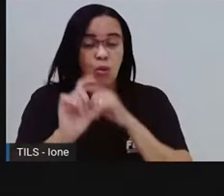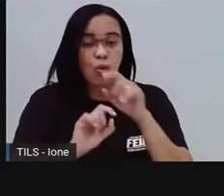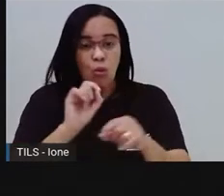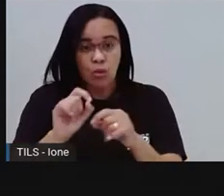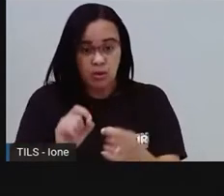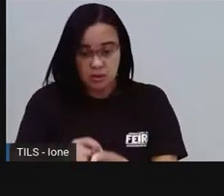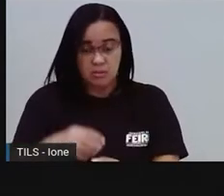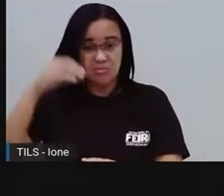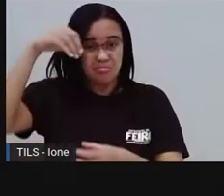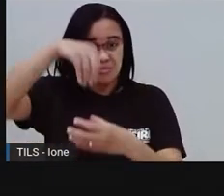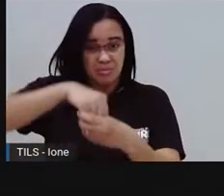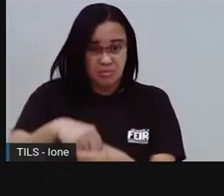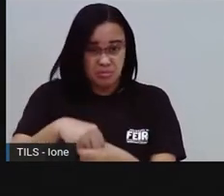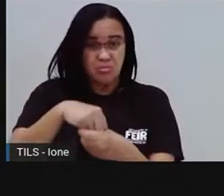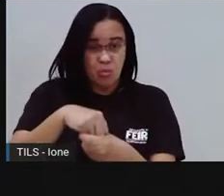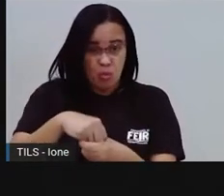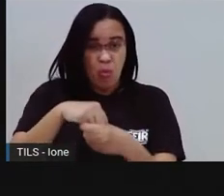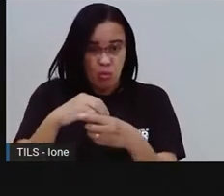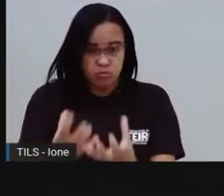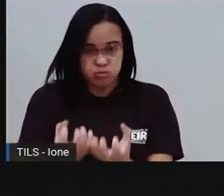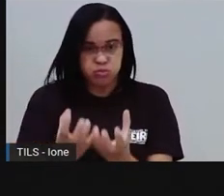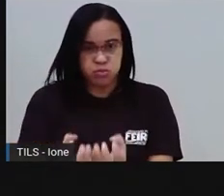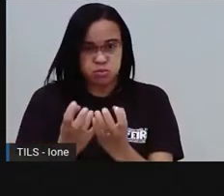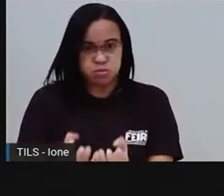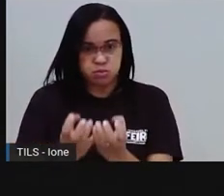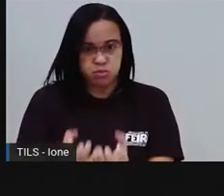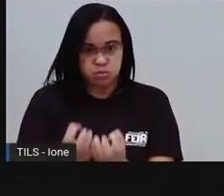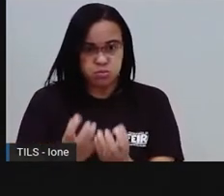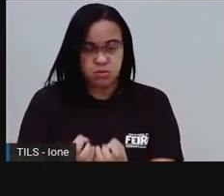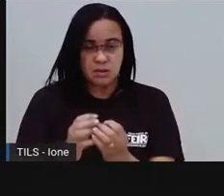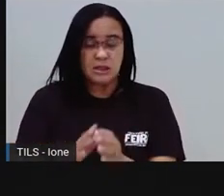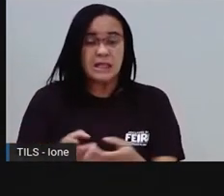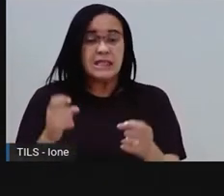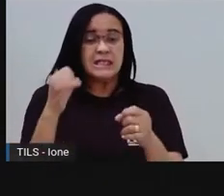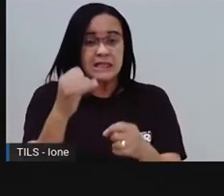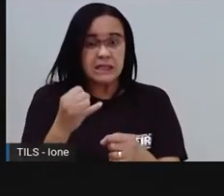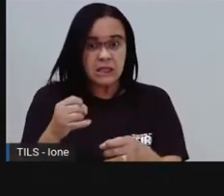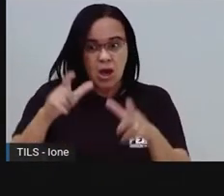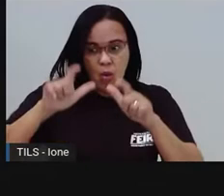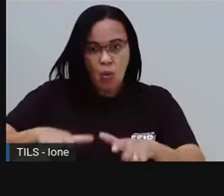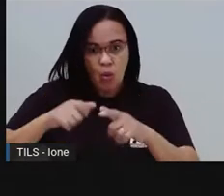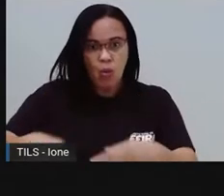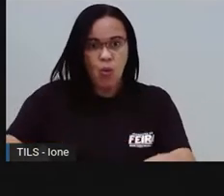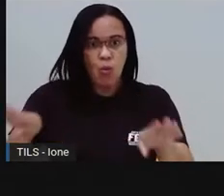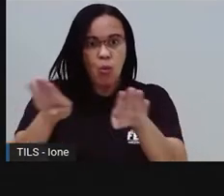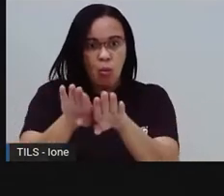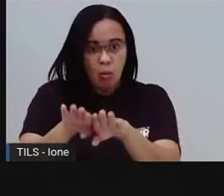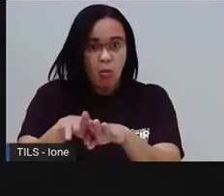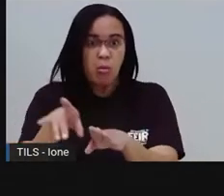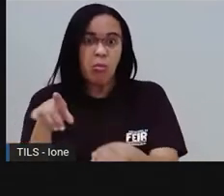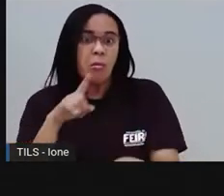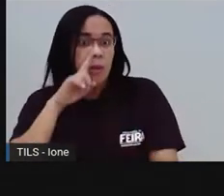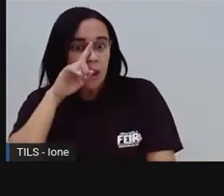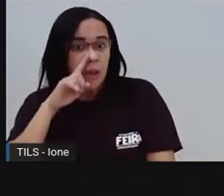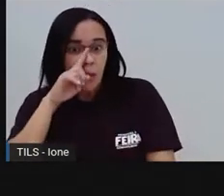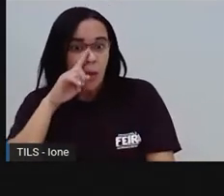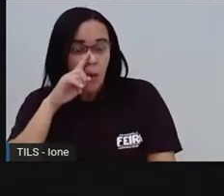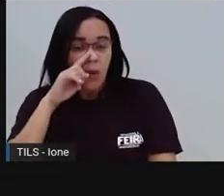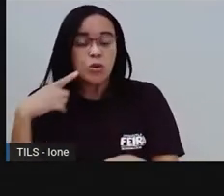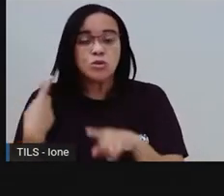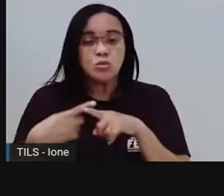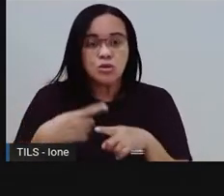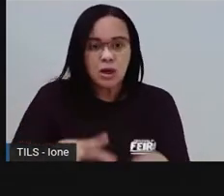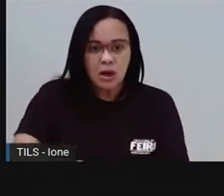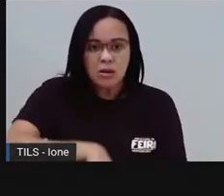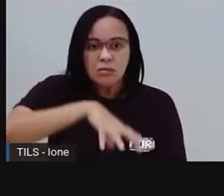funcionando em local fechado, pois o motor vai consumir o oxigênio que você usa para respirar e liberar gás